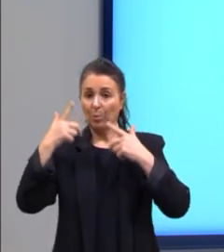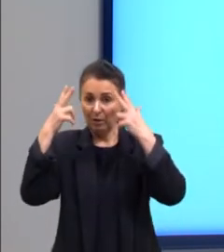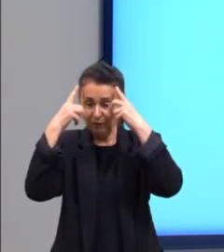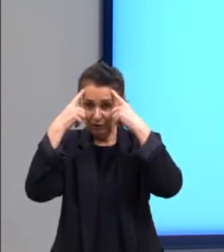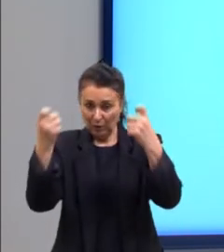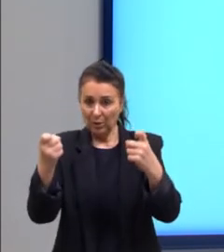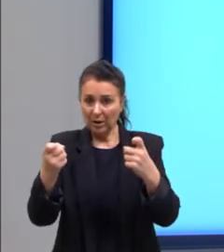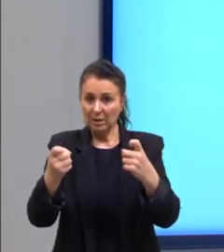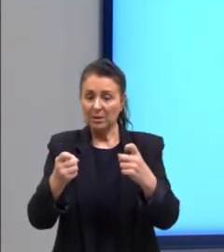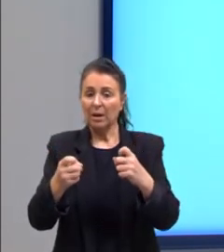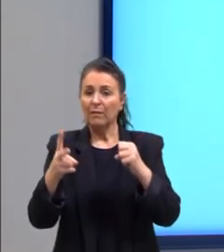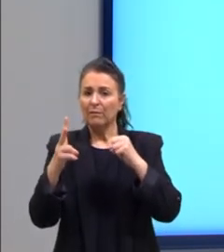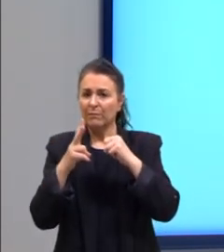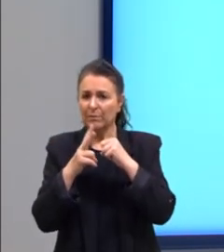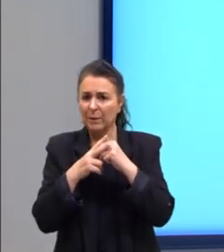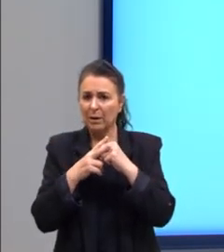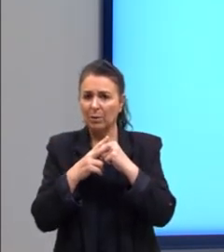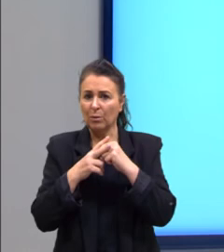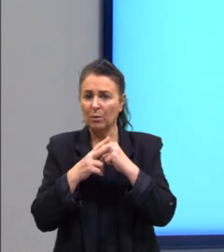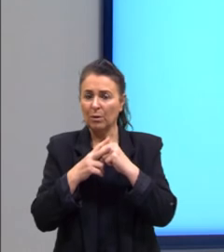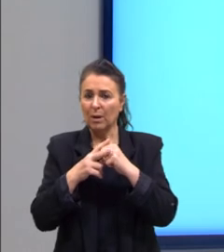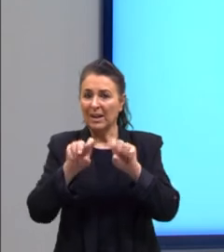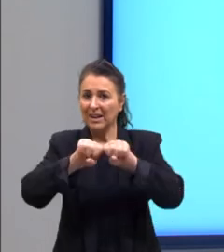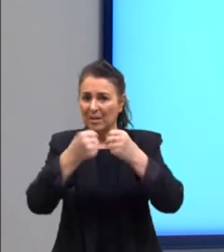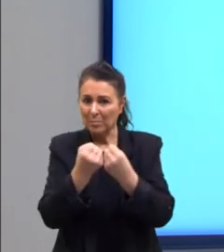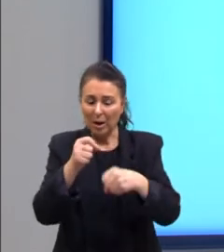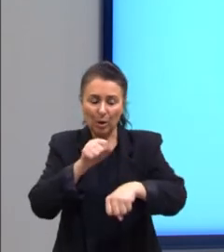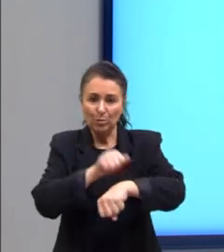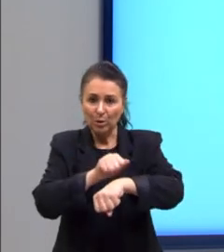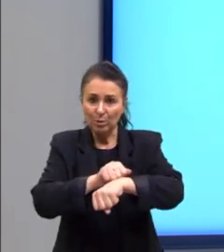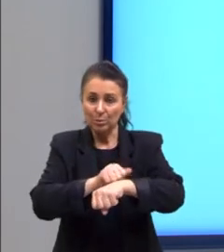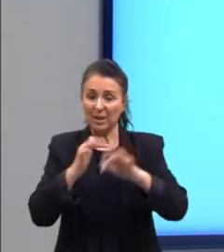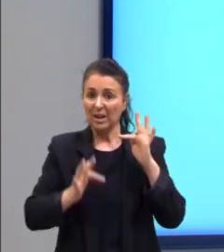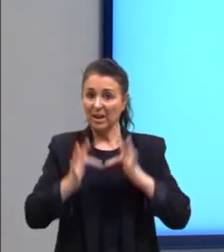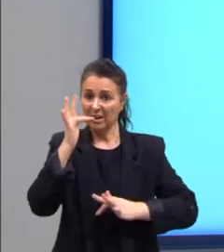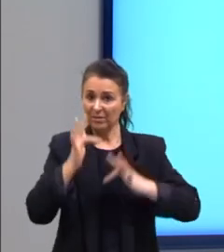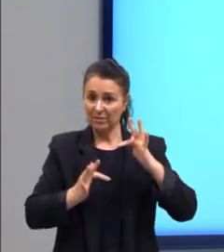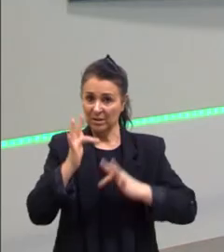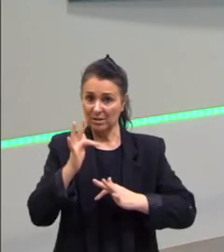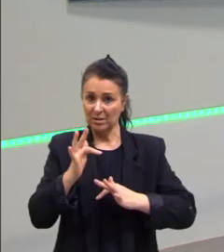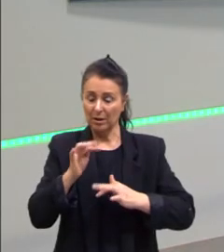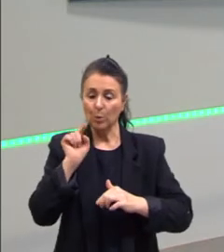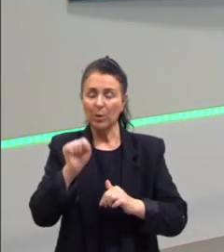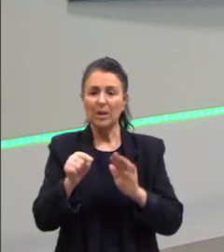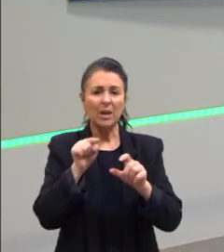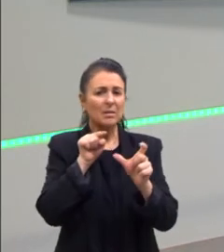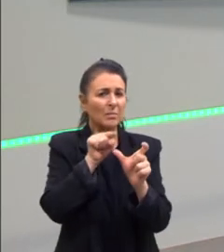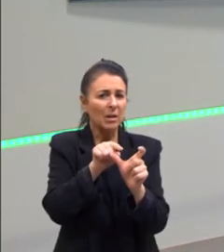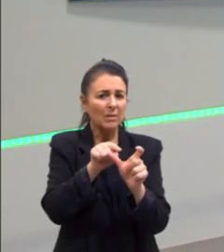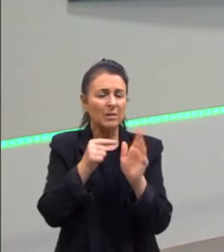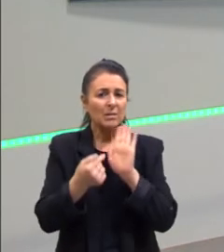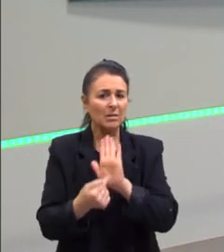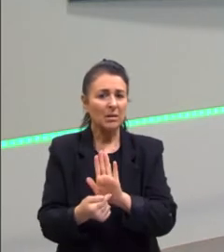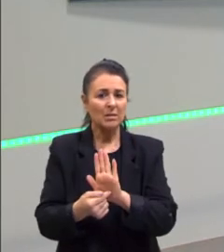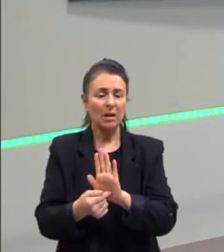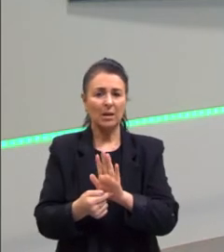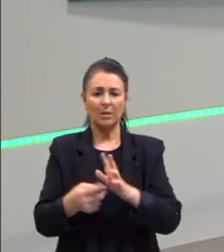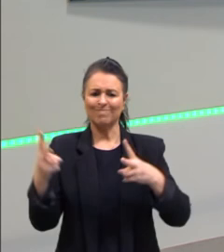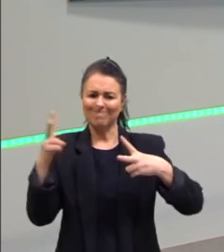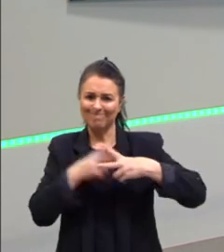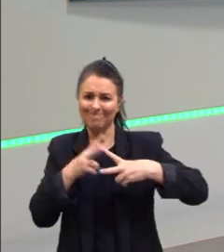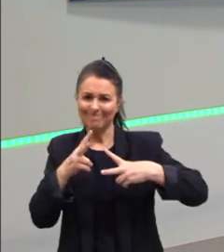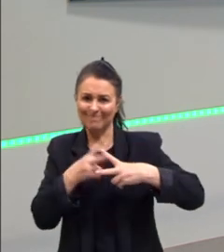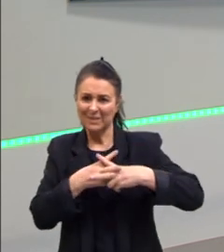física. Então, aí está o dado. O que essas palavras estão indicando? Que a agressão contra a mulher pode